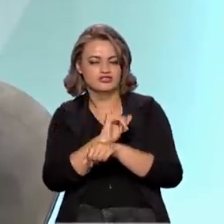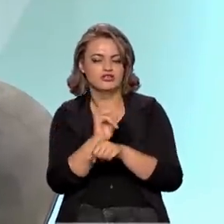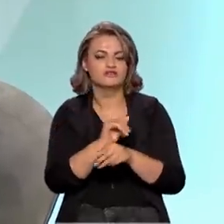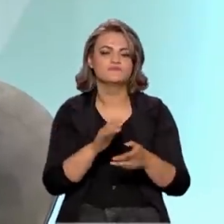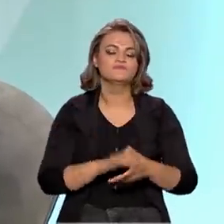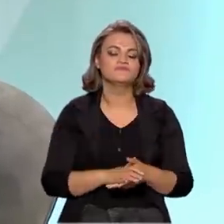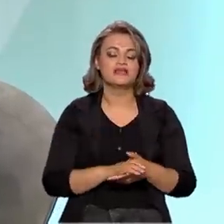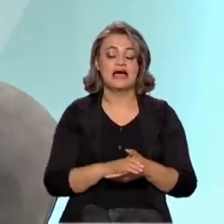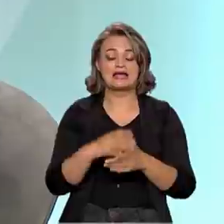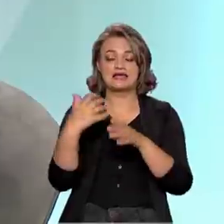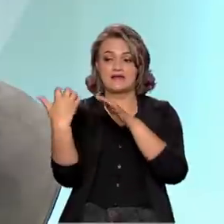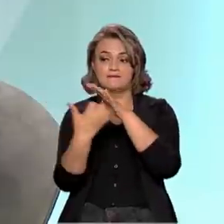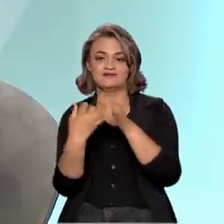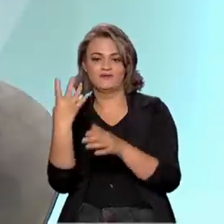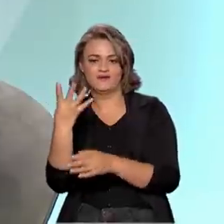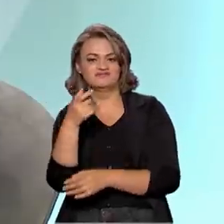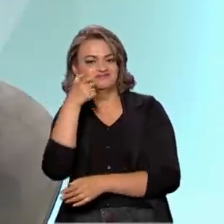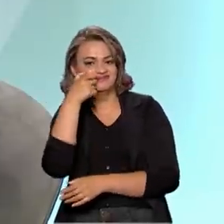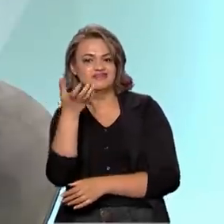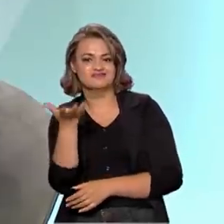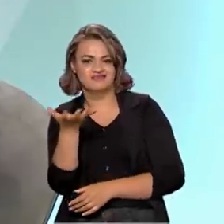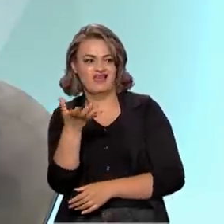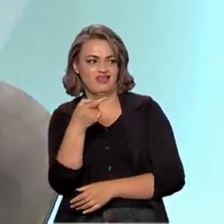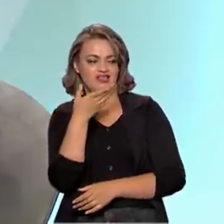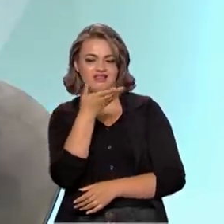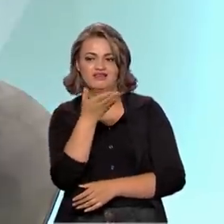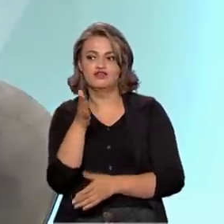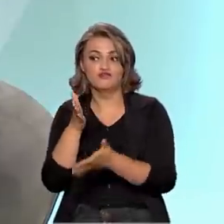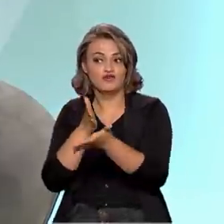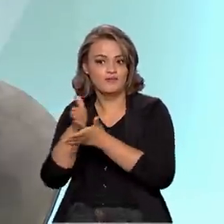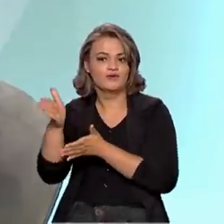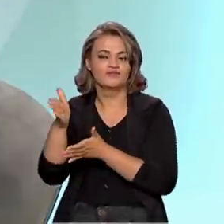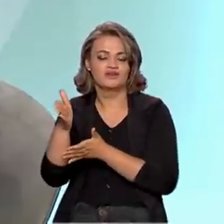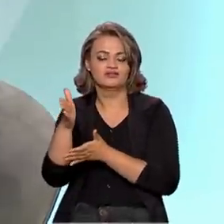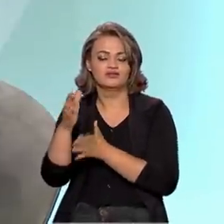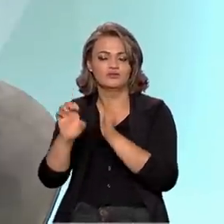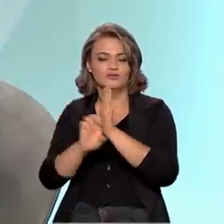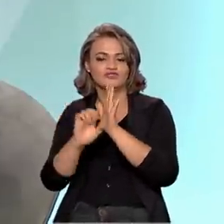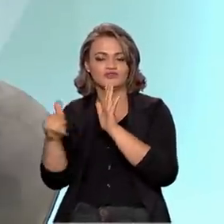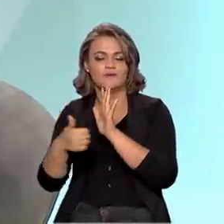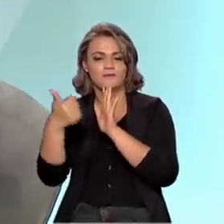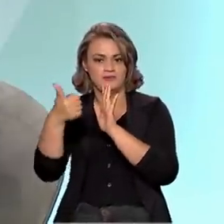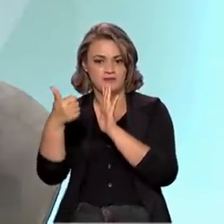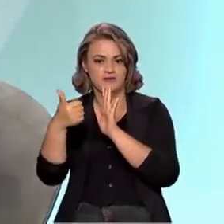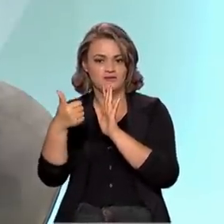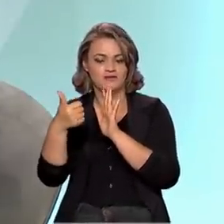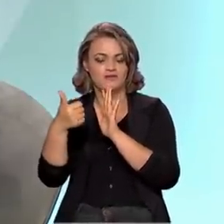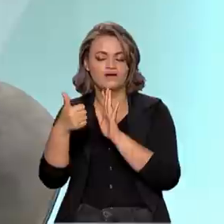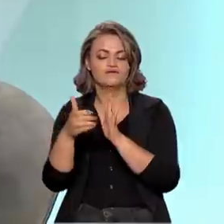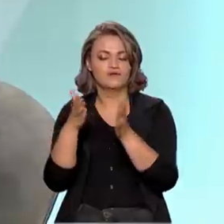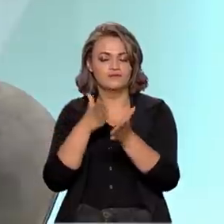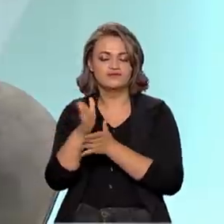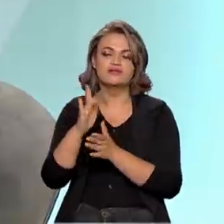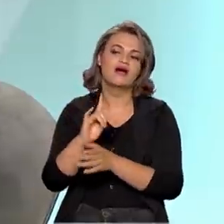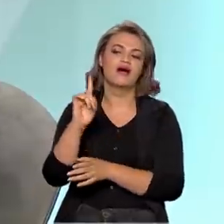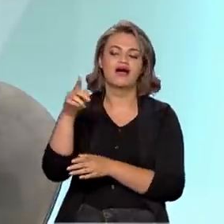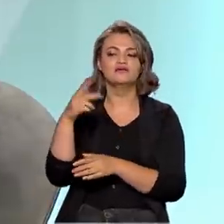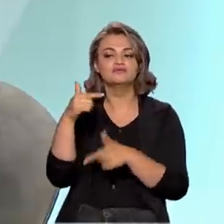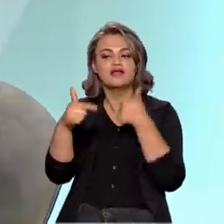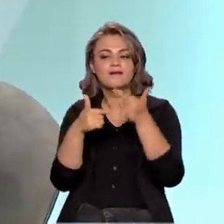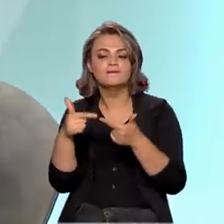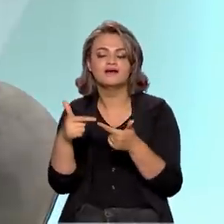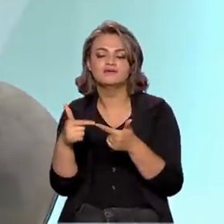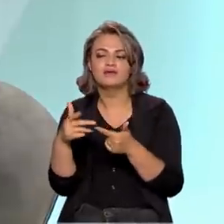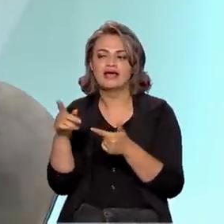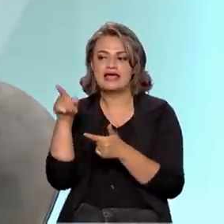temos essas quatro empresas iniciais que foram aprovadas no primeiro edital da Agência Espacial Brasileira. A sequência do trabalho agora, elas